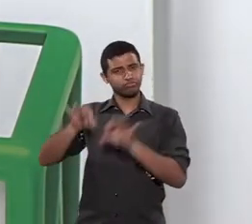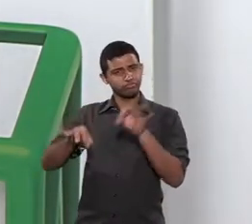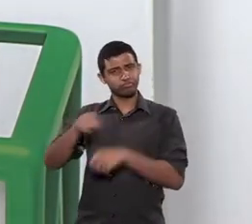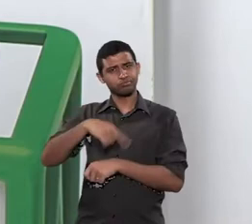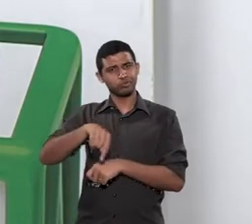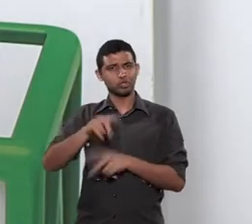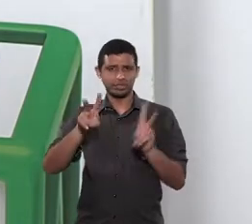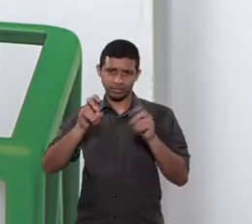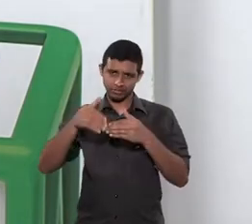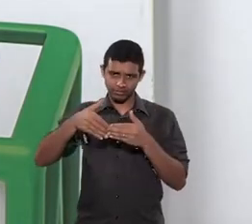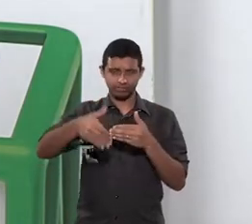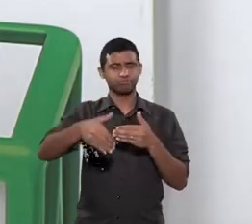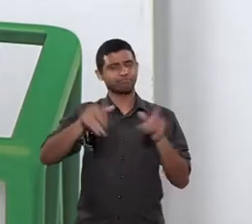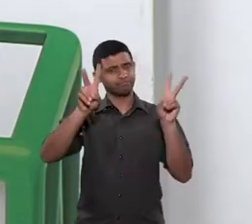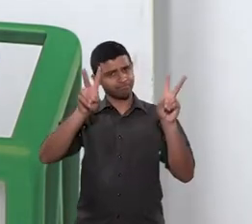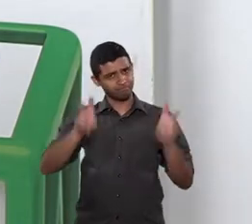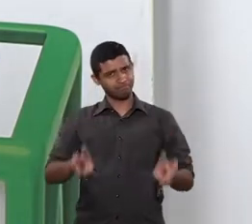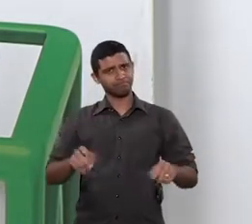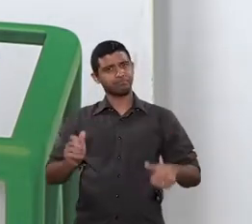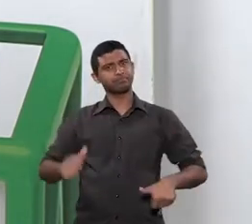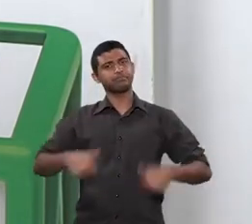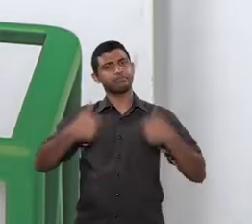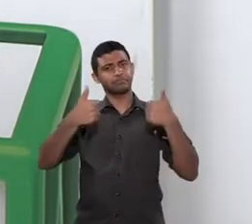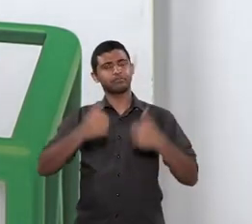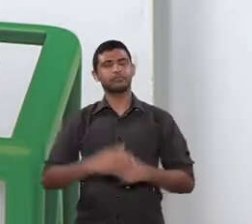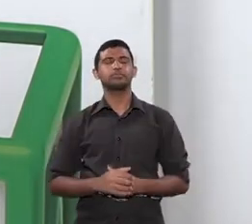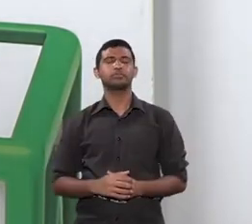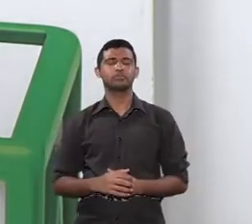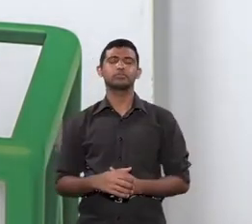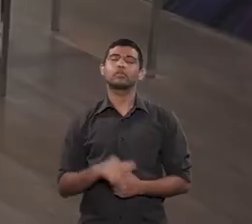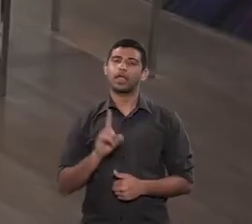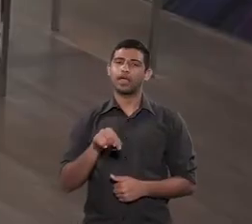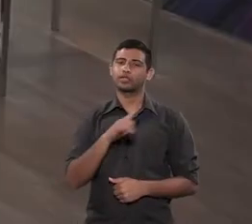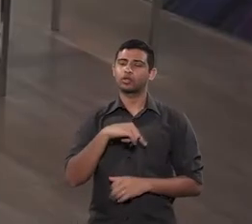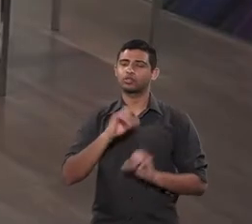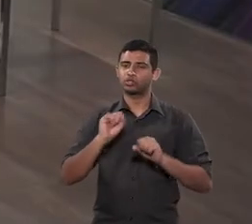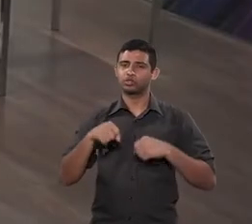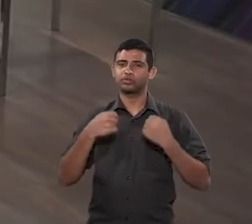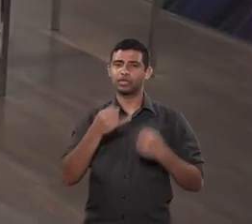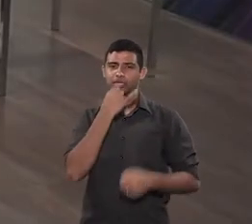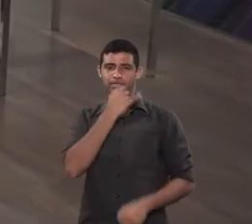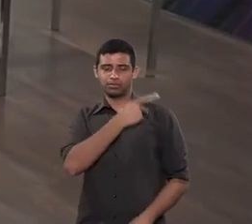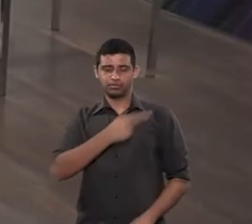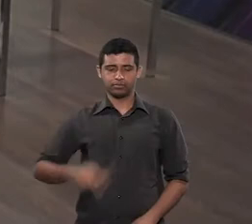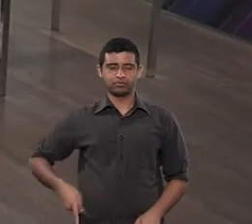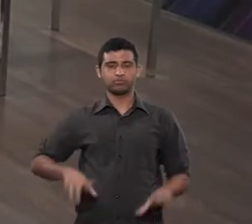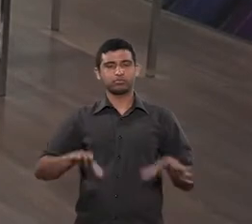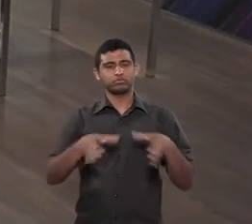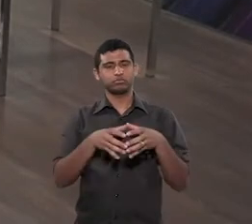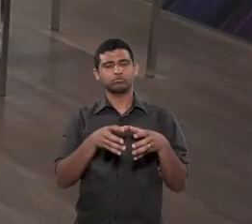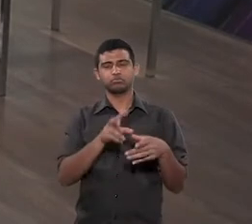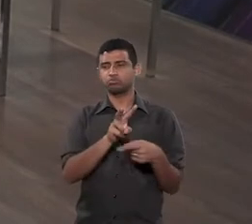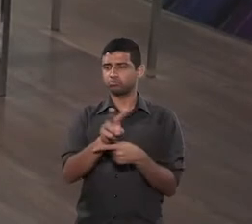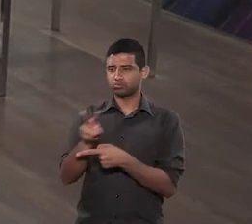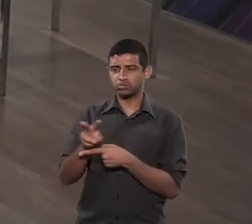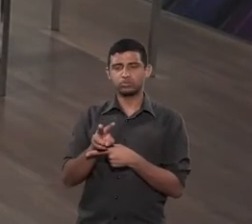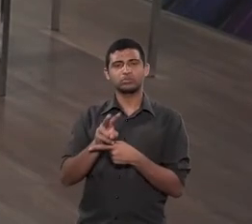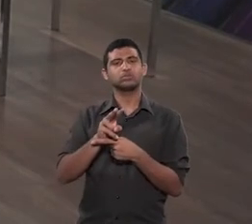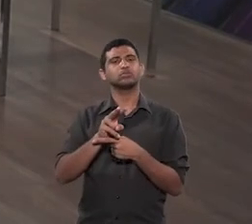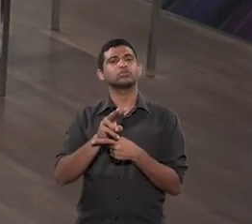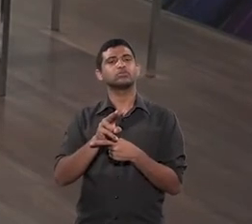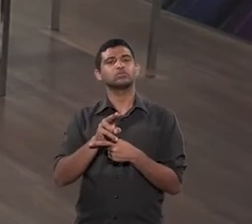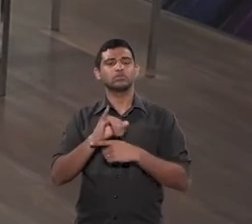então esse é um tema que a gente queria mais à frente falar aqui, um pouquinho do papel dos conselhos. Inclusive que a gente vem buscando isso, eu sou presidente da comissão de mediação do